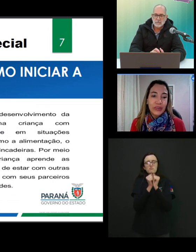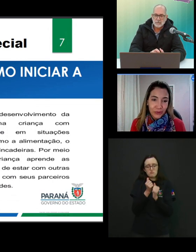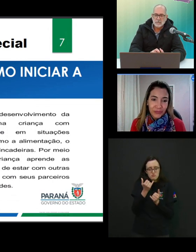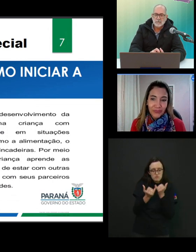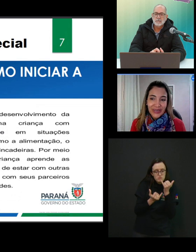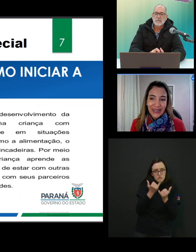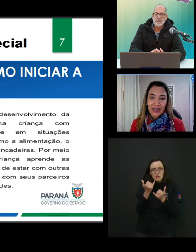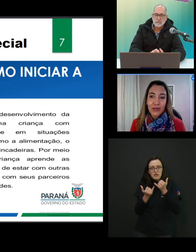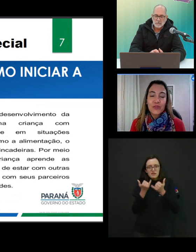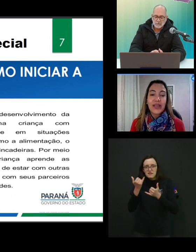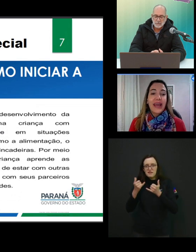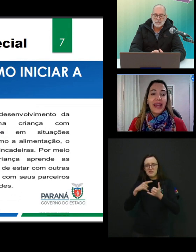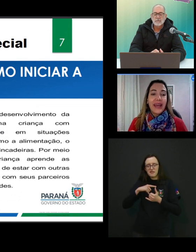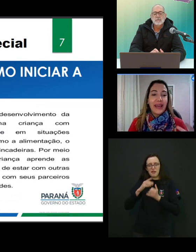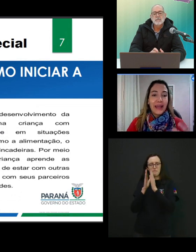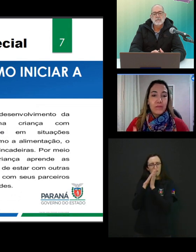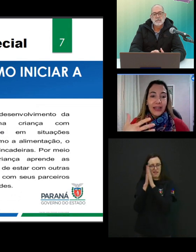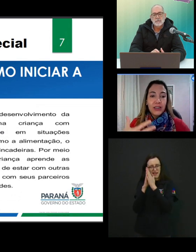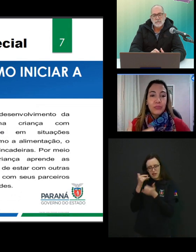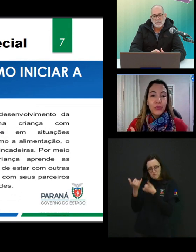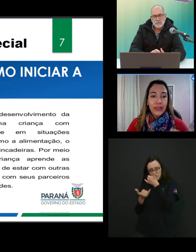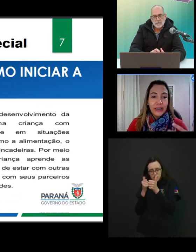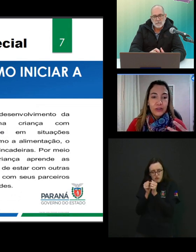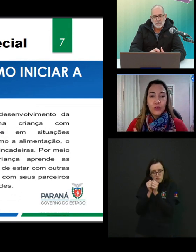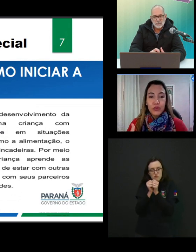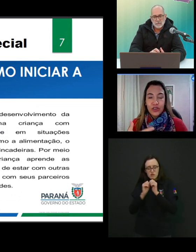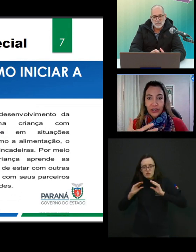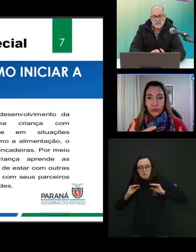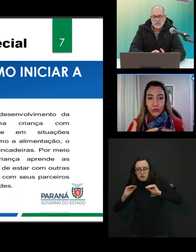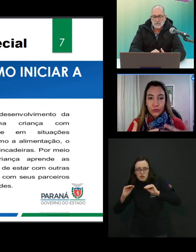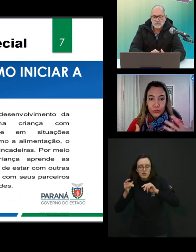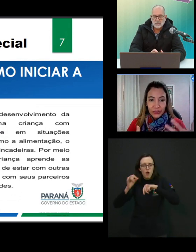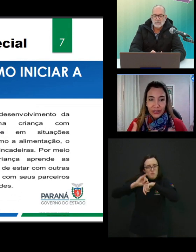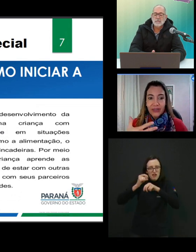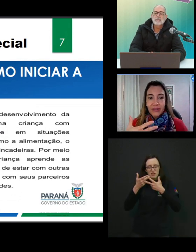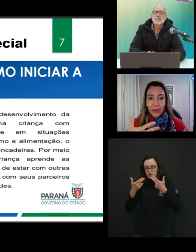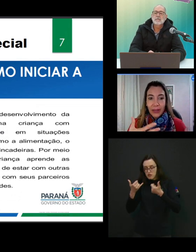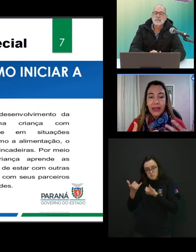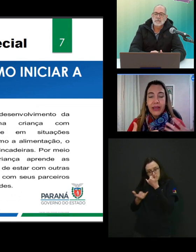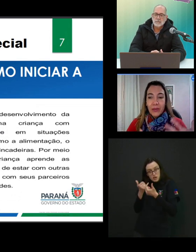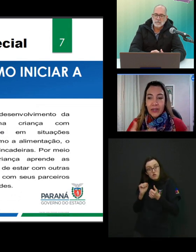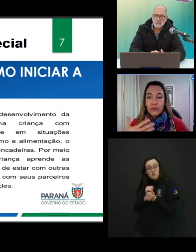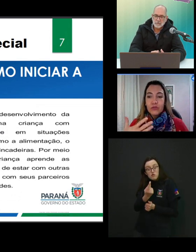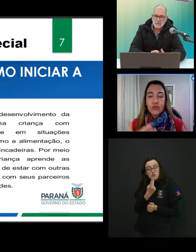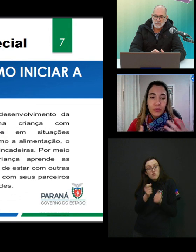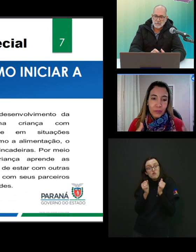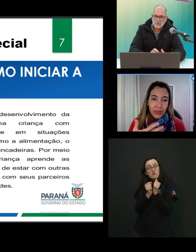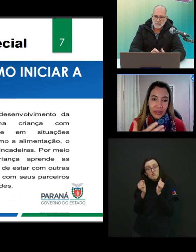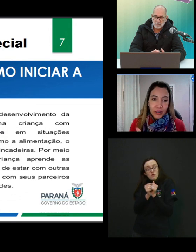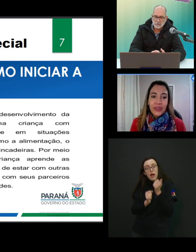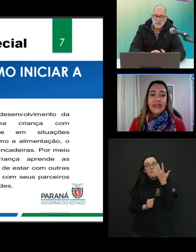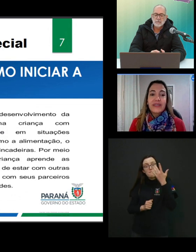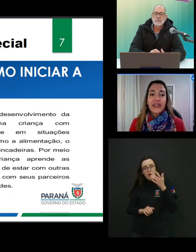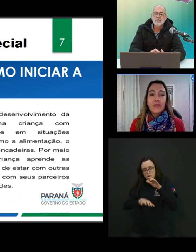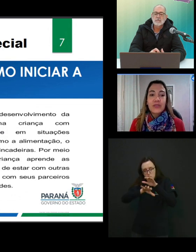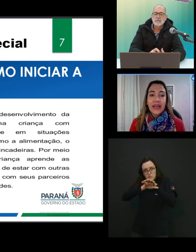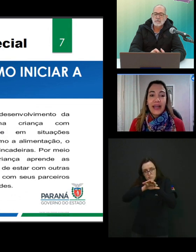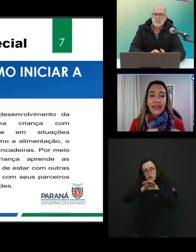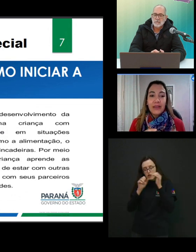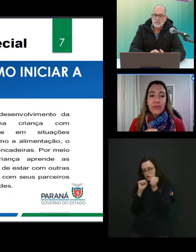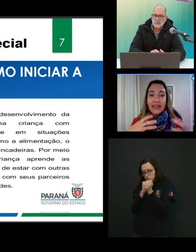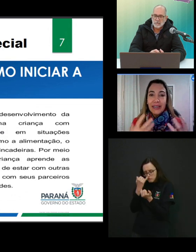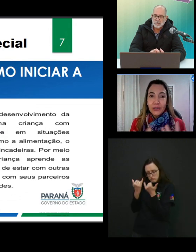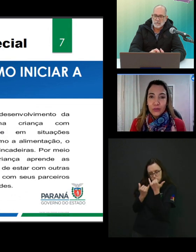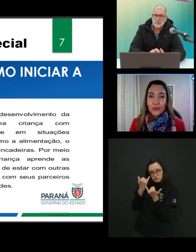boneco, estamos manipulando o objeto juntas, né, mão sobre mão, estamos